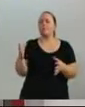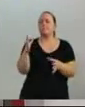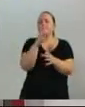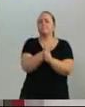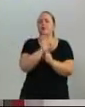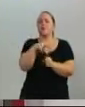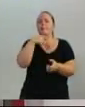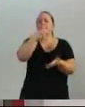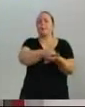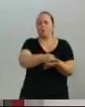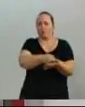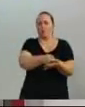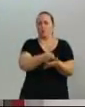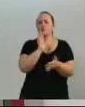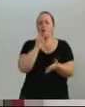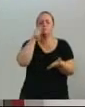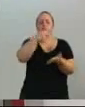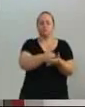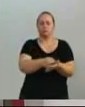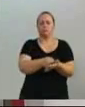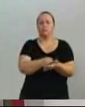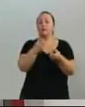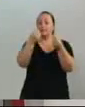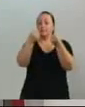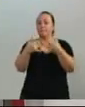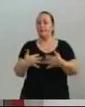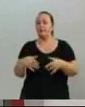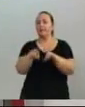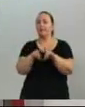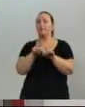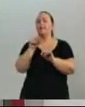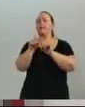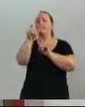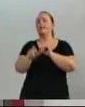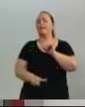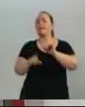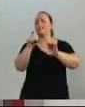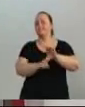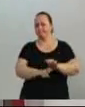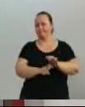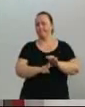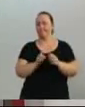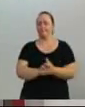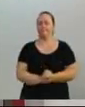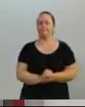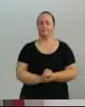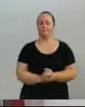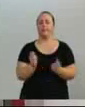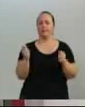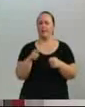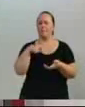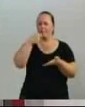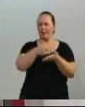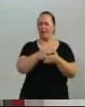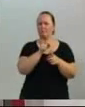governo? Especificar, por gentileza, quem são os credores, tal, tal, tal. Quanto à dívida referente aos restos a pagar e consignações, em folha de